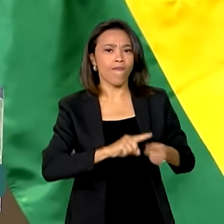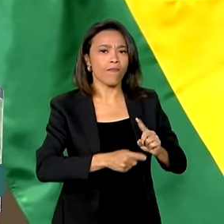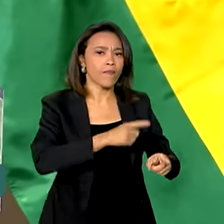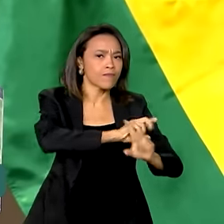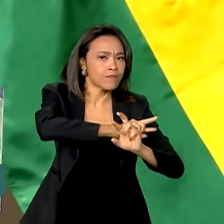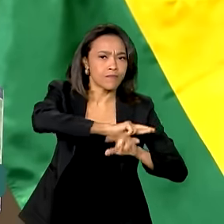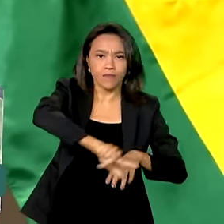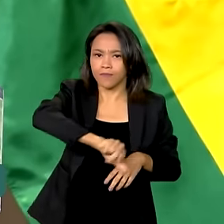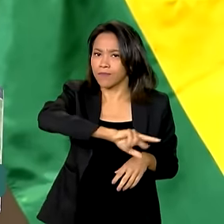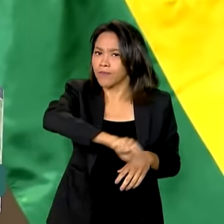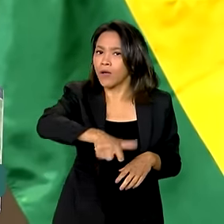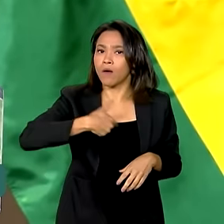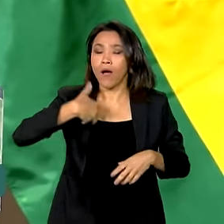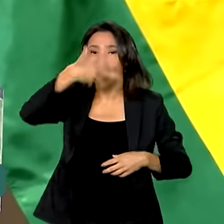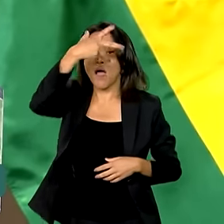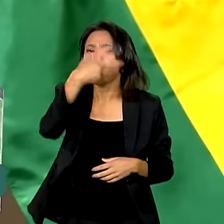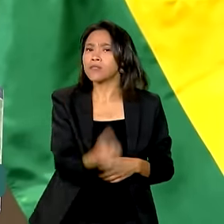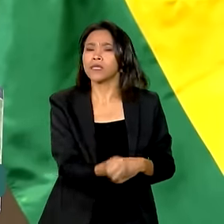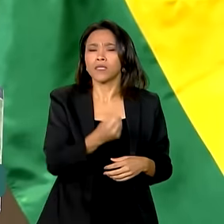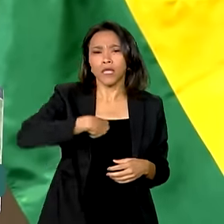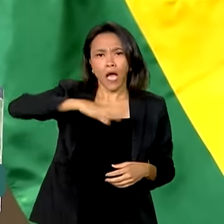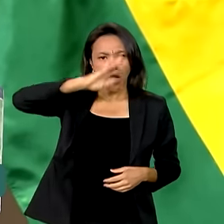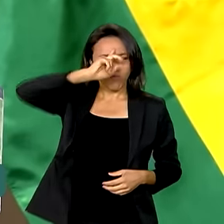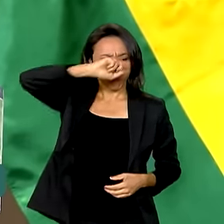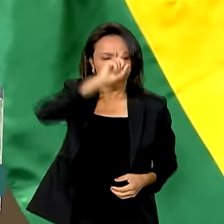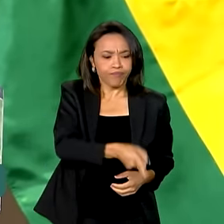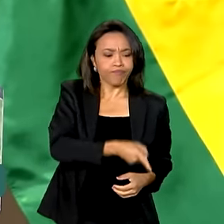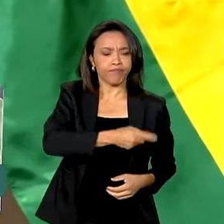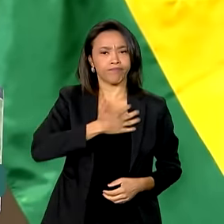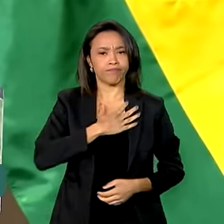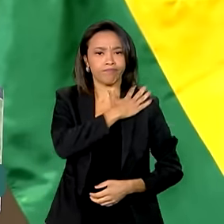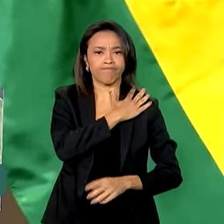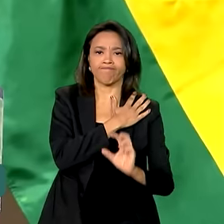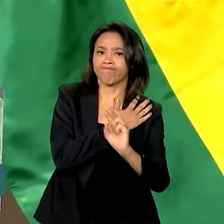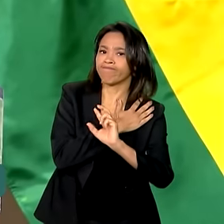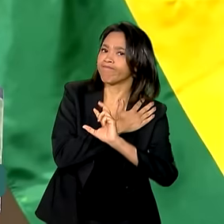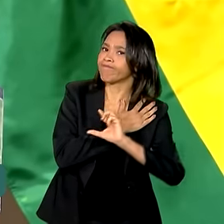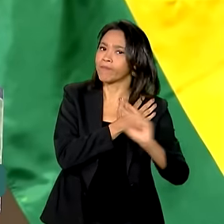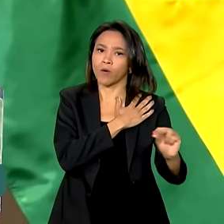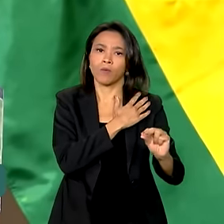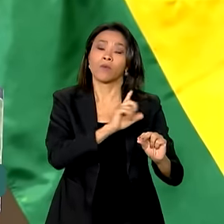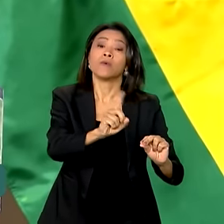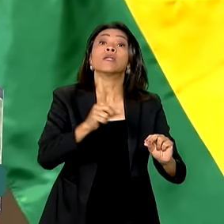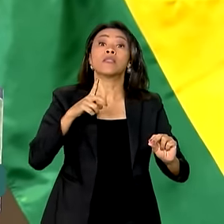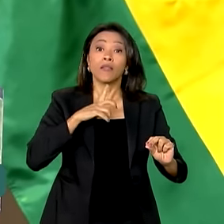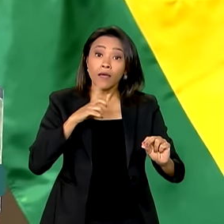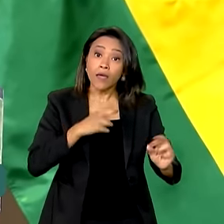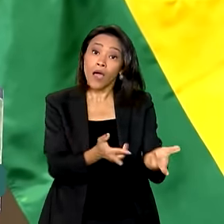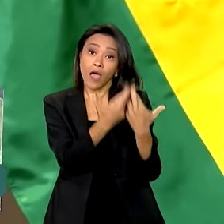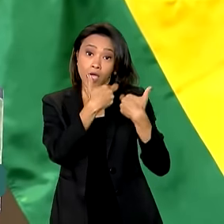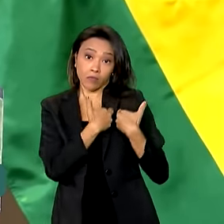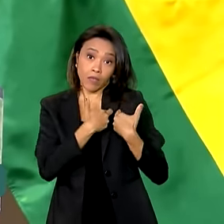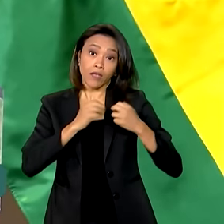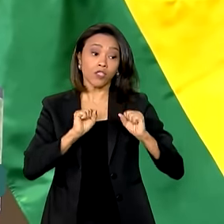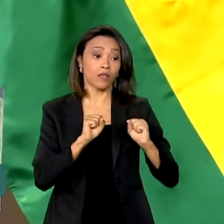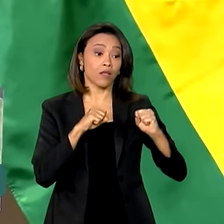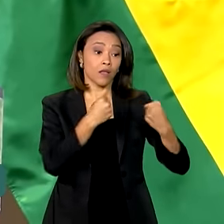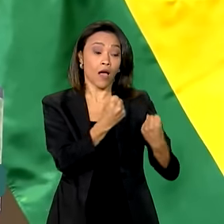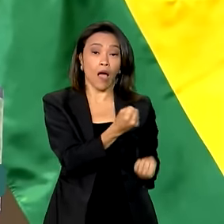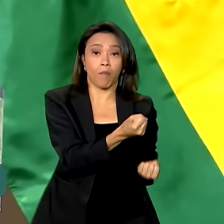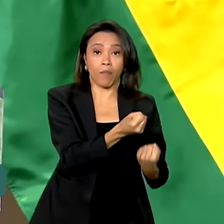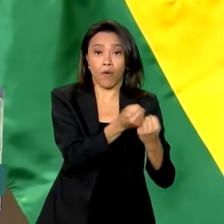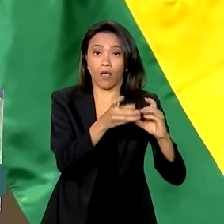desvaneios autoritários e golpismo. Temos a enorme responsabilidade de defender a democracia